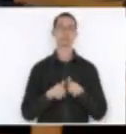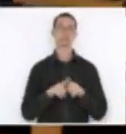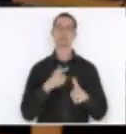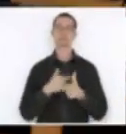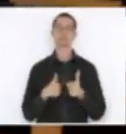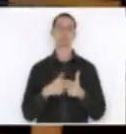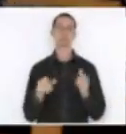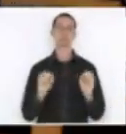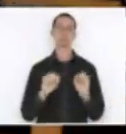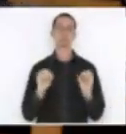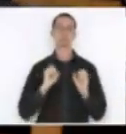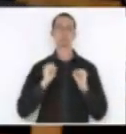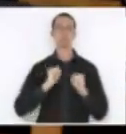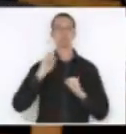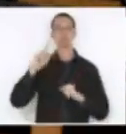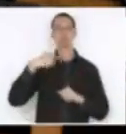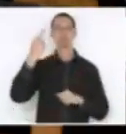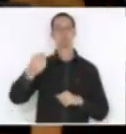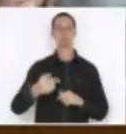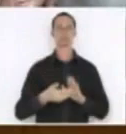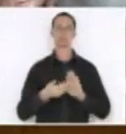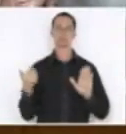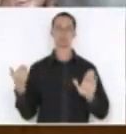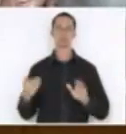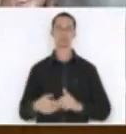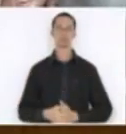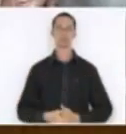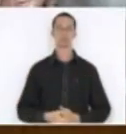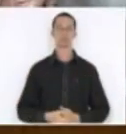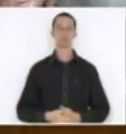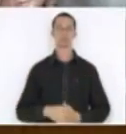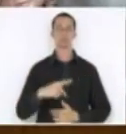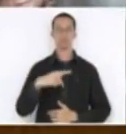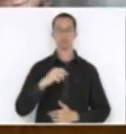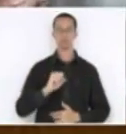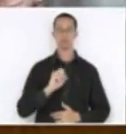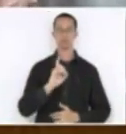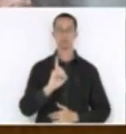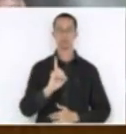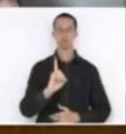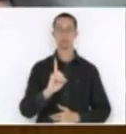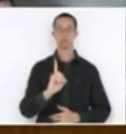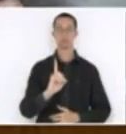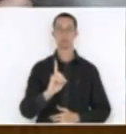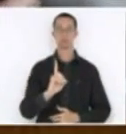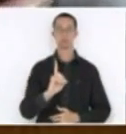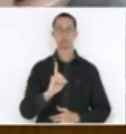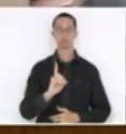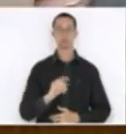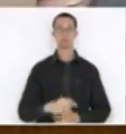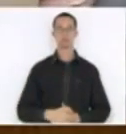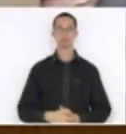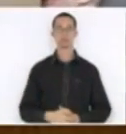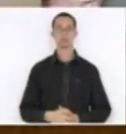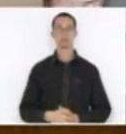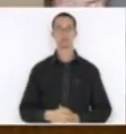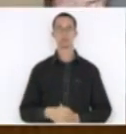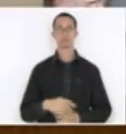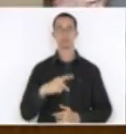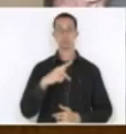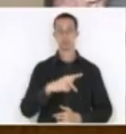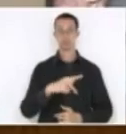em votar outro dia e tirar a pauta. Obrigado. Bancada do PSD, ou melhor, do Partido